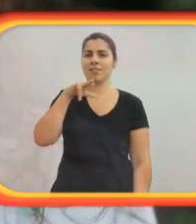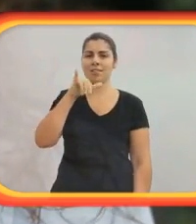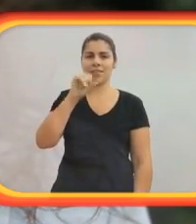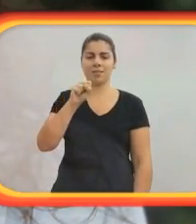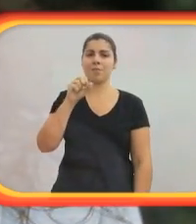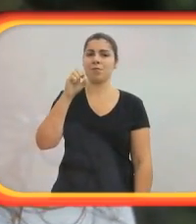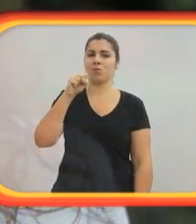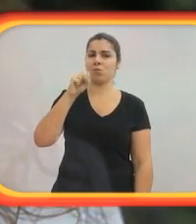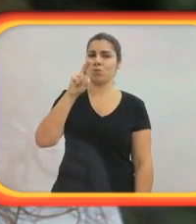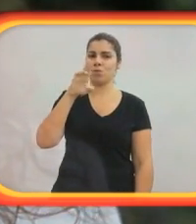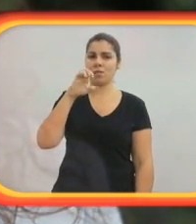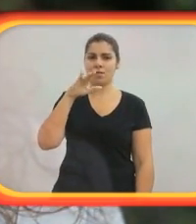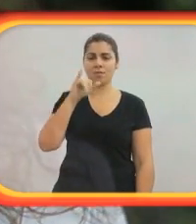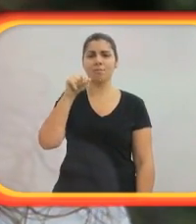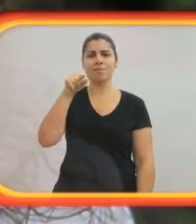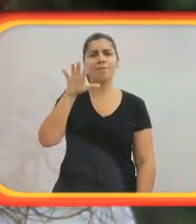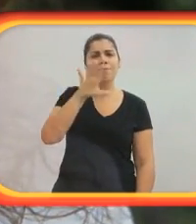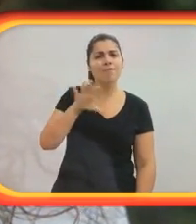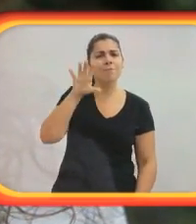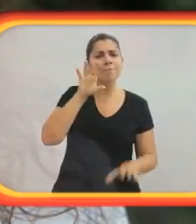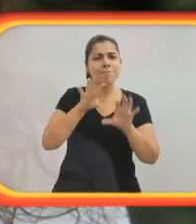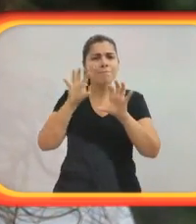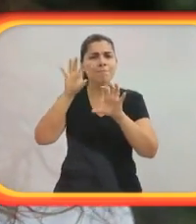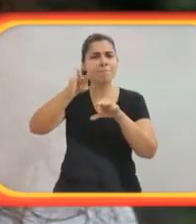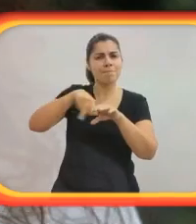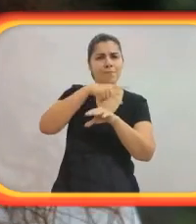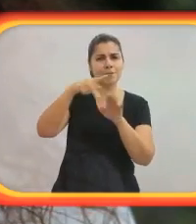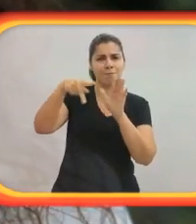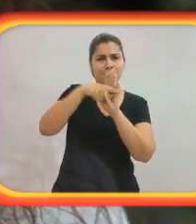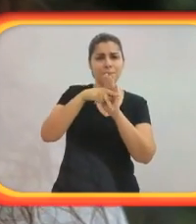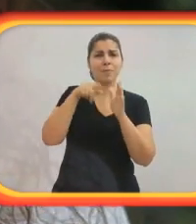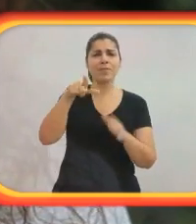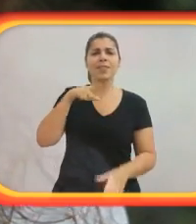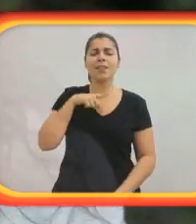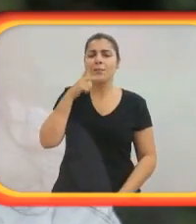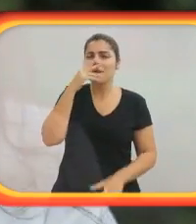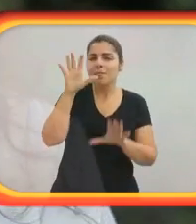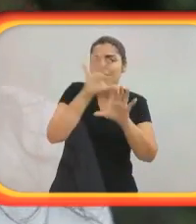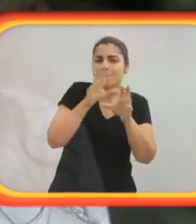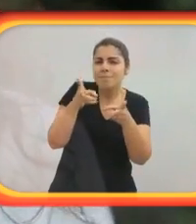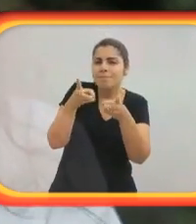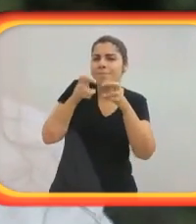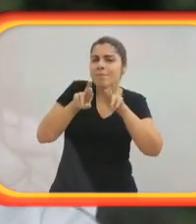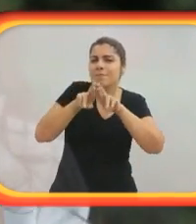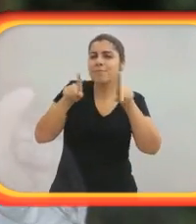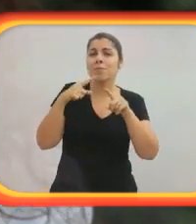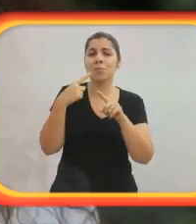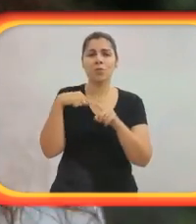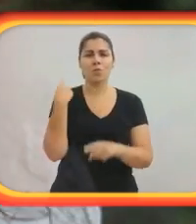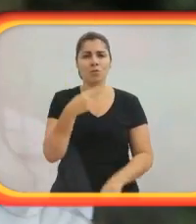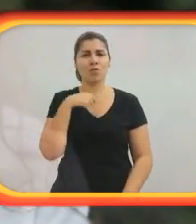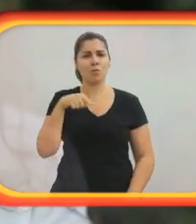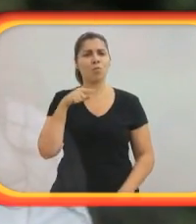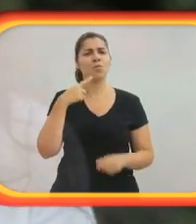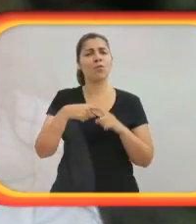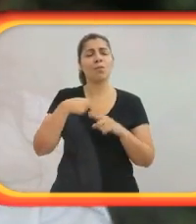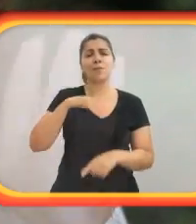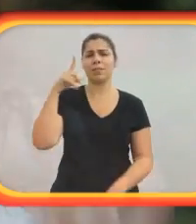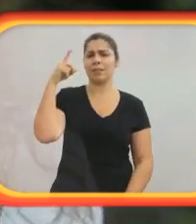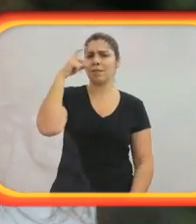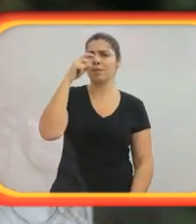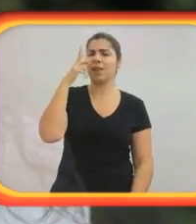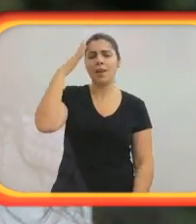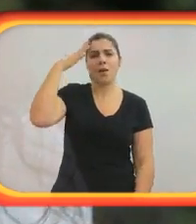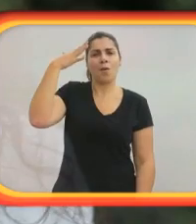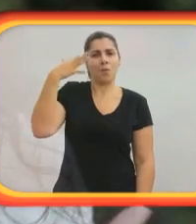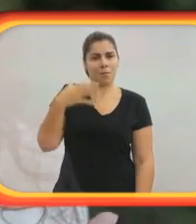da Suécia, daquela região dos países nórdicos. E aí ela tem uma forma que é diferente